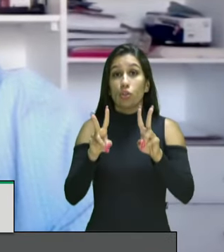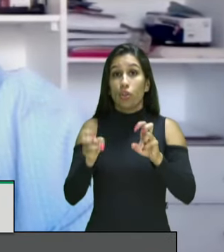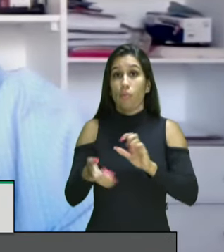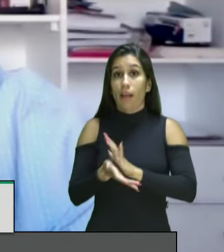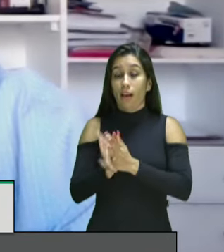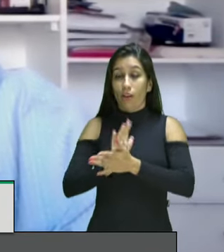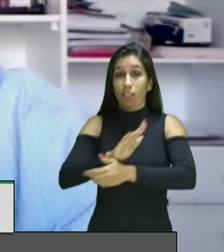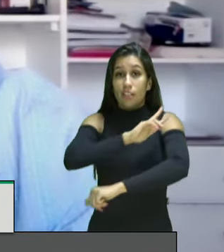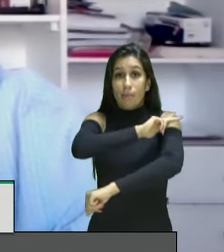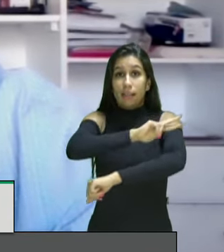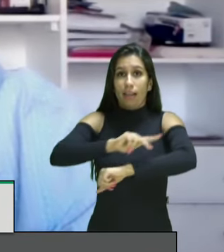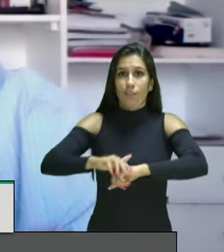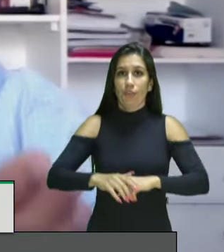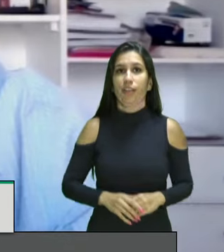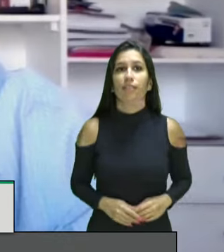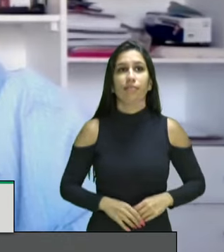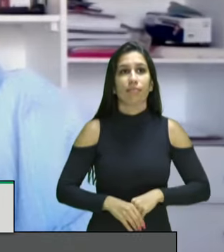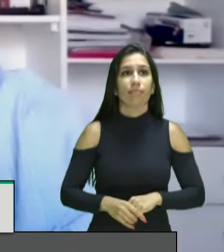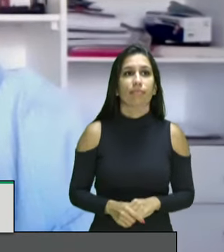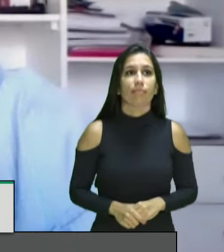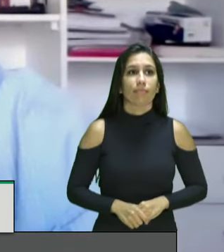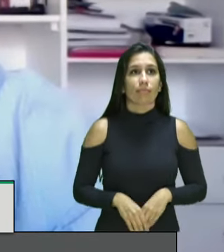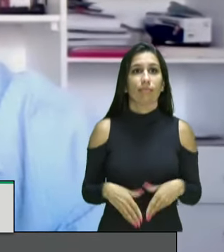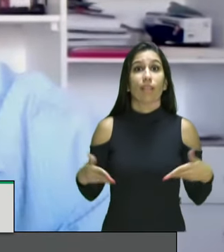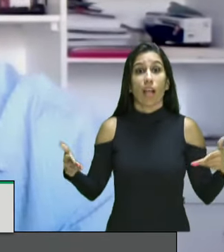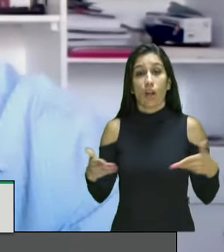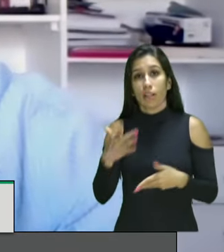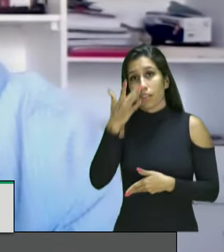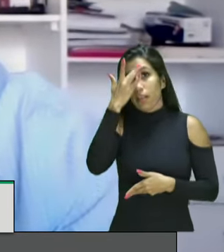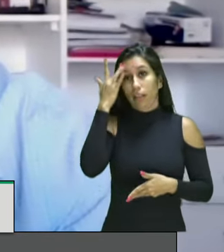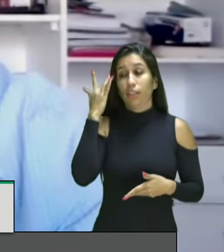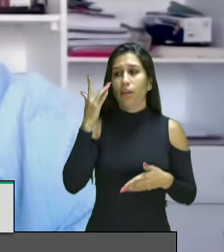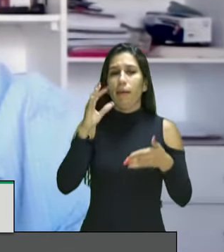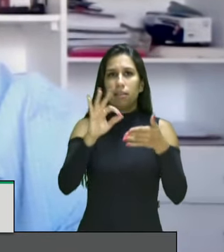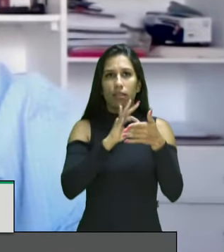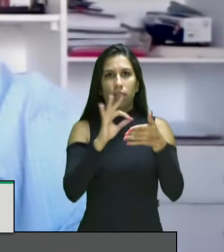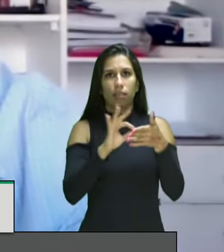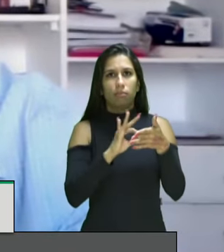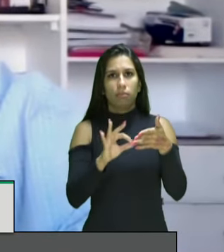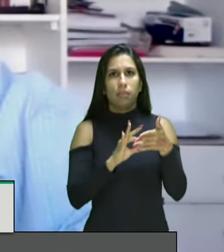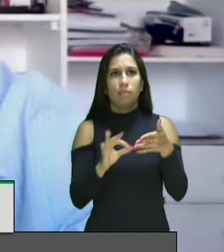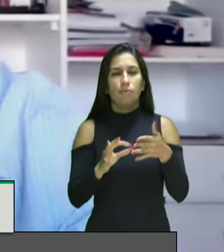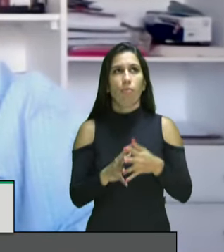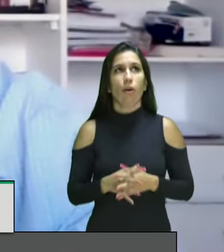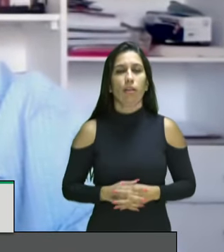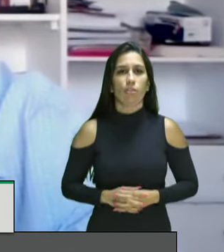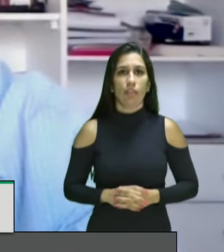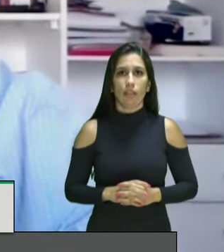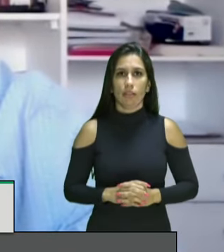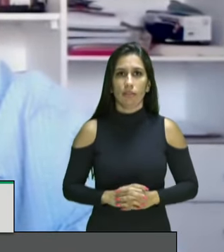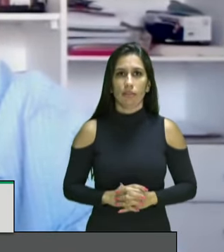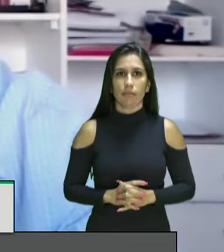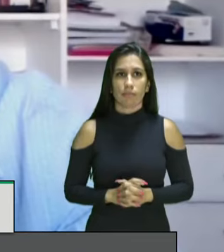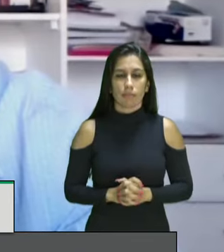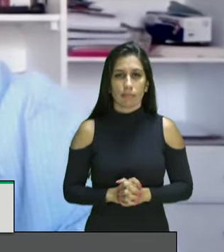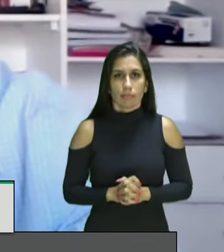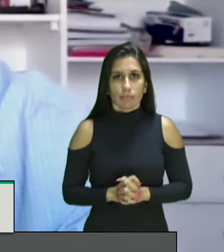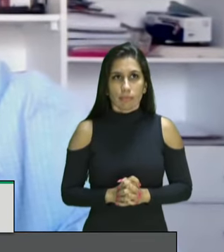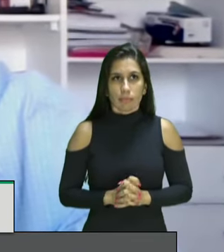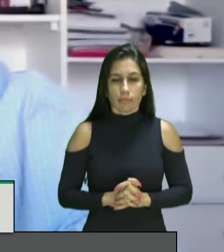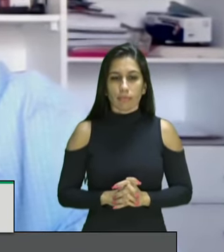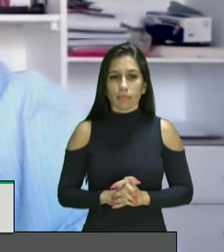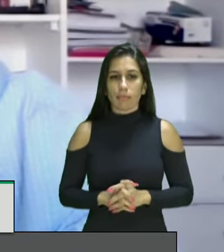Brasil então eu vou passar a palavra aos que estão inscritos alguns pediram a palavra eu queria aqui registrar